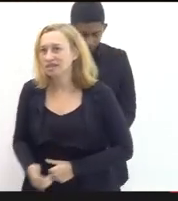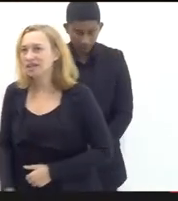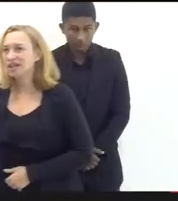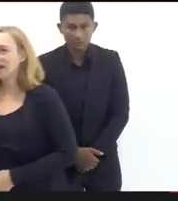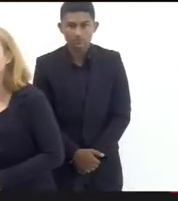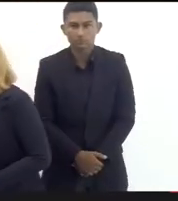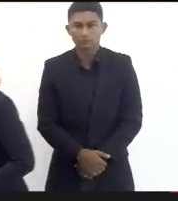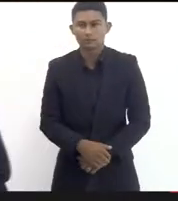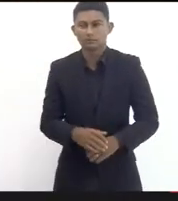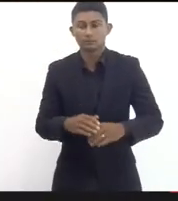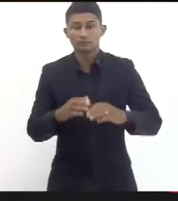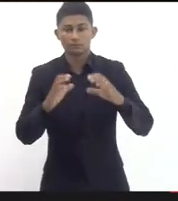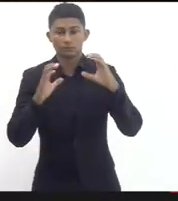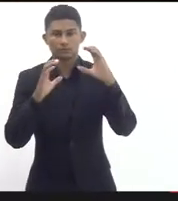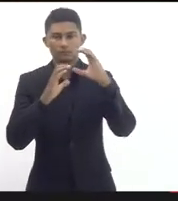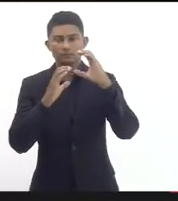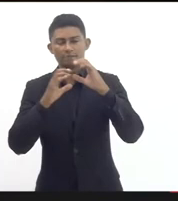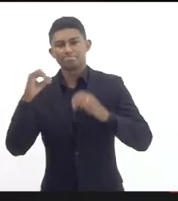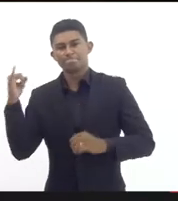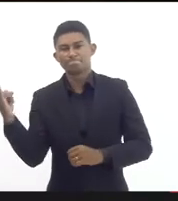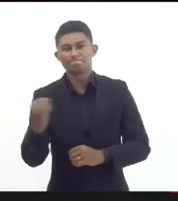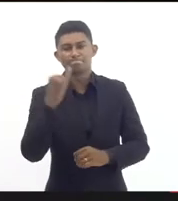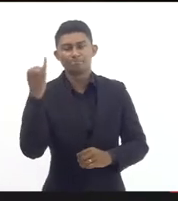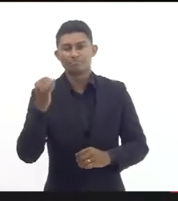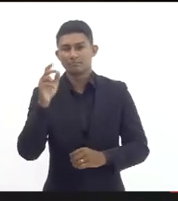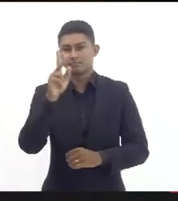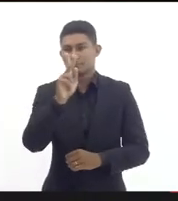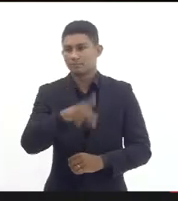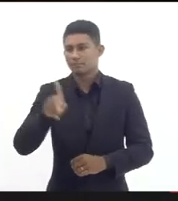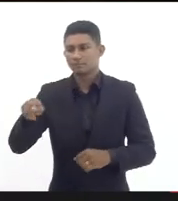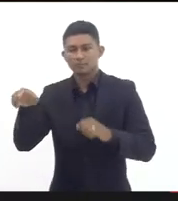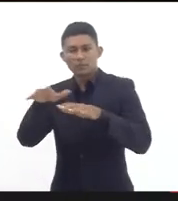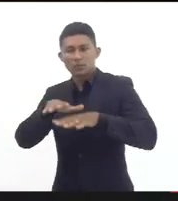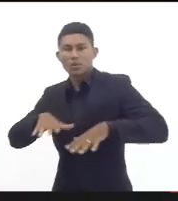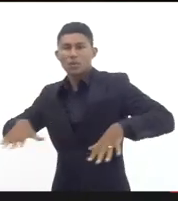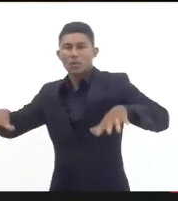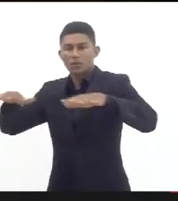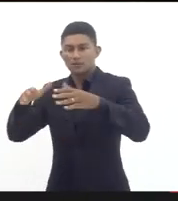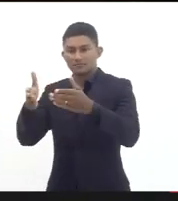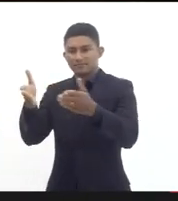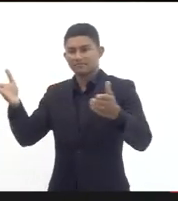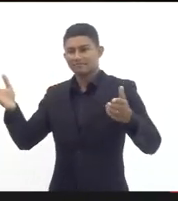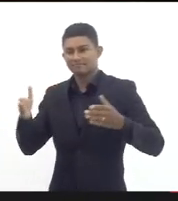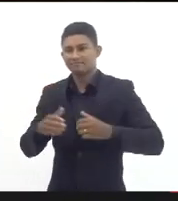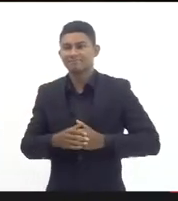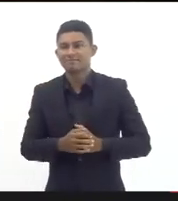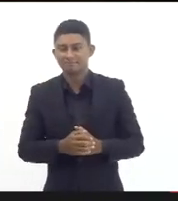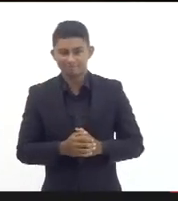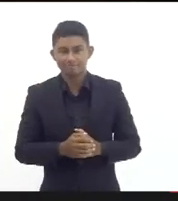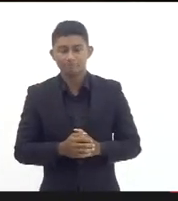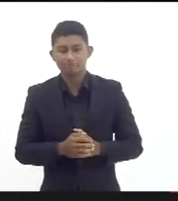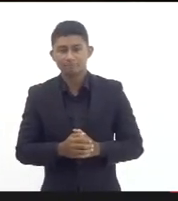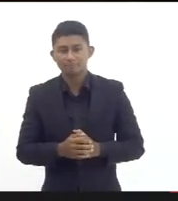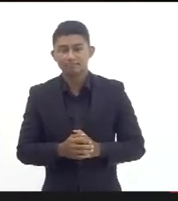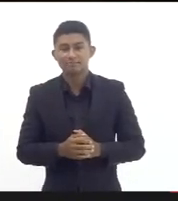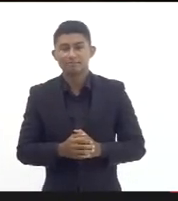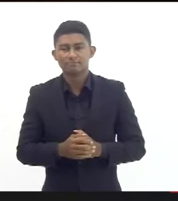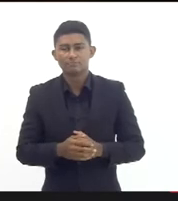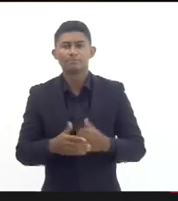para os professores da educação infantil e dos anos iniciais do colégio de aplicação do exerge